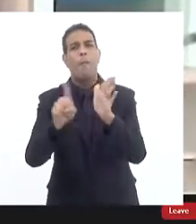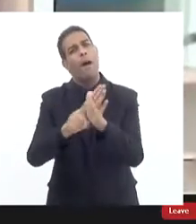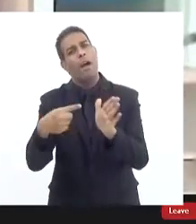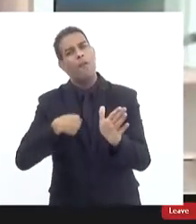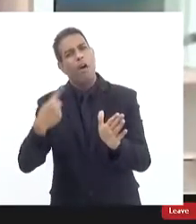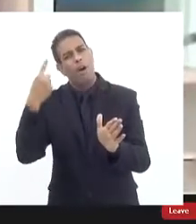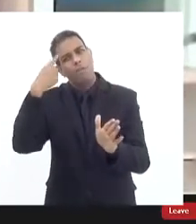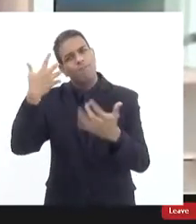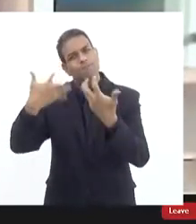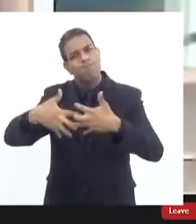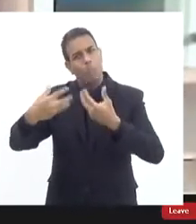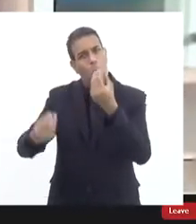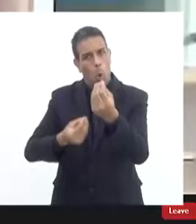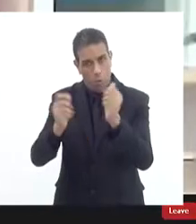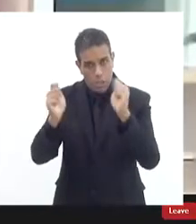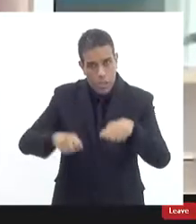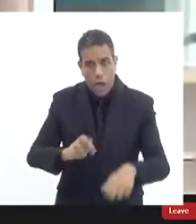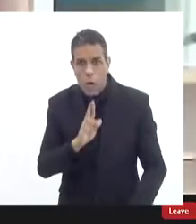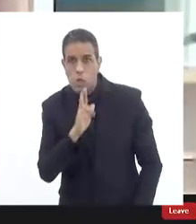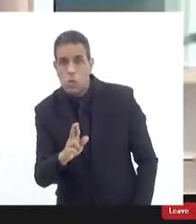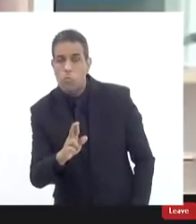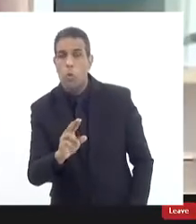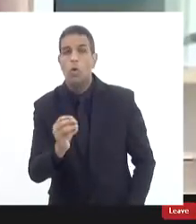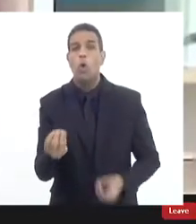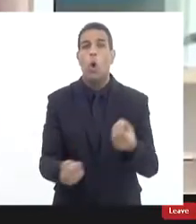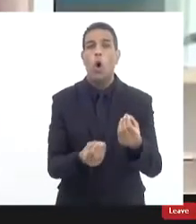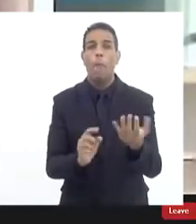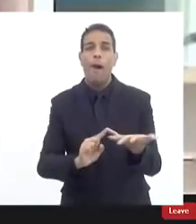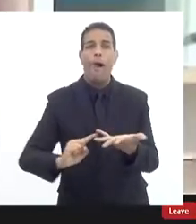dentro daquilo que eu possa responder